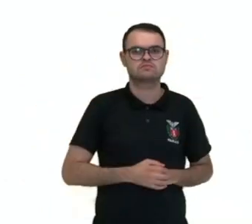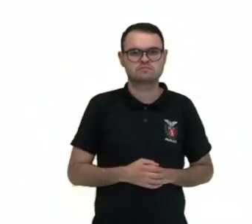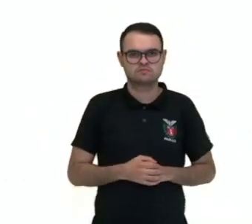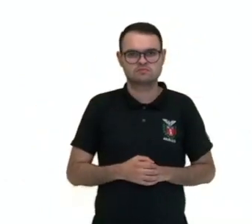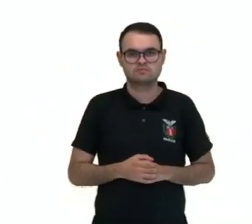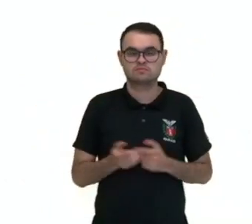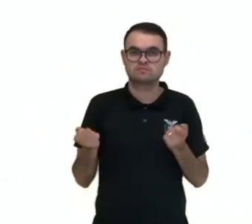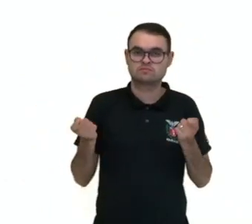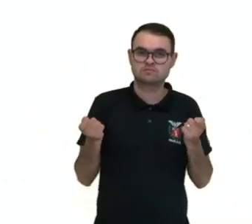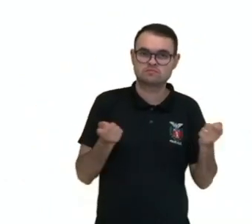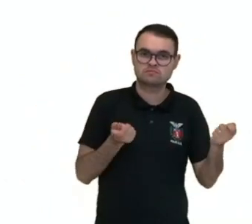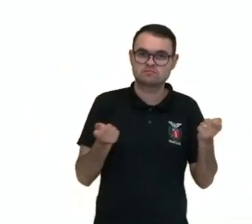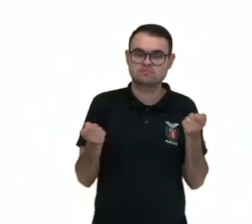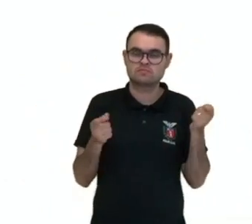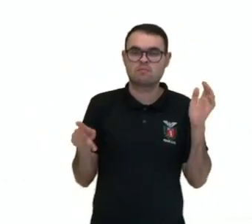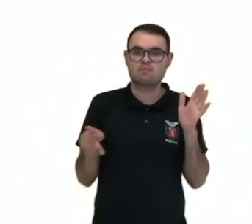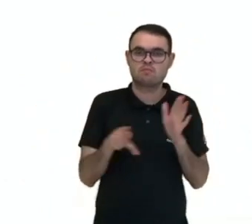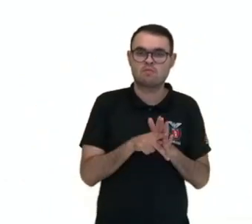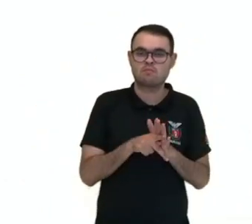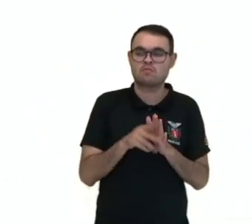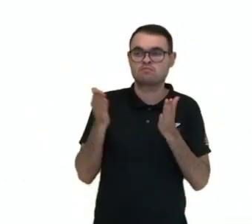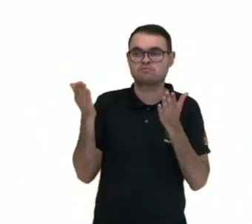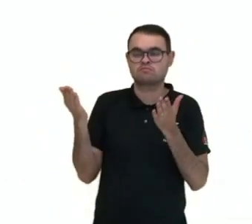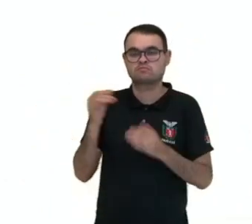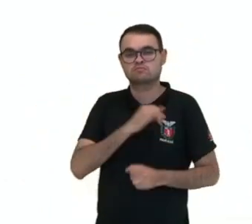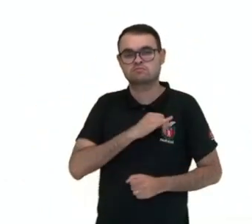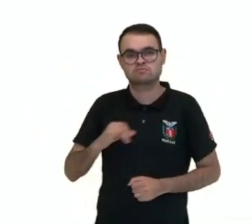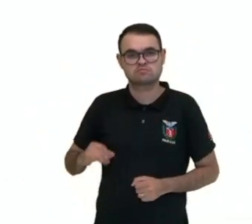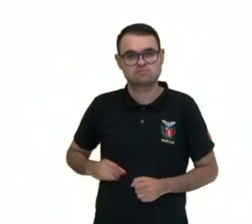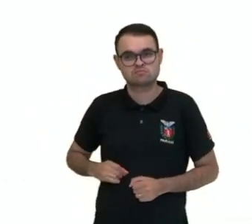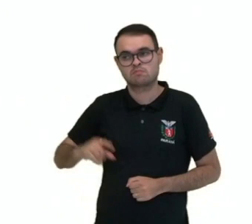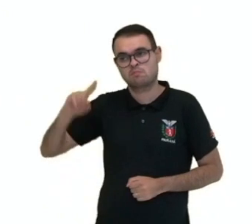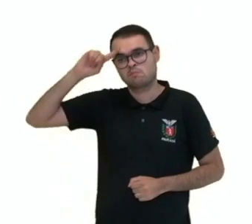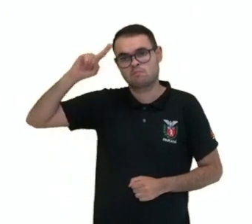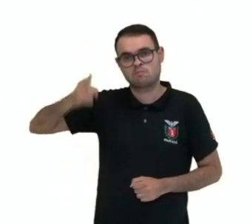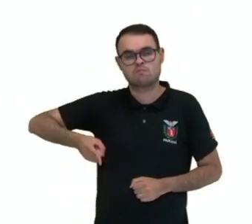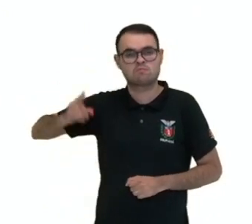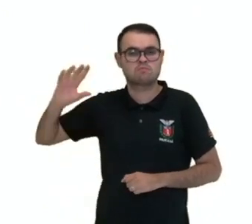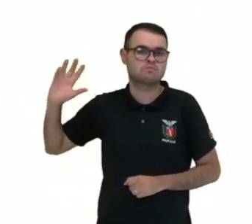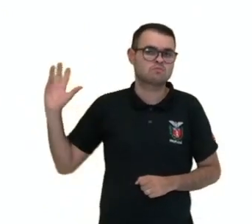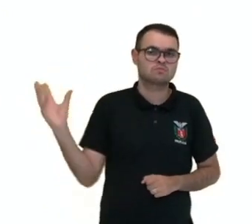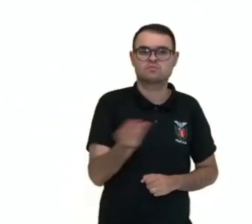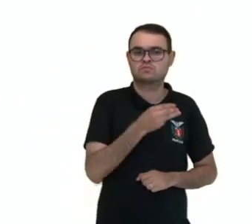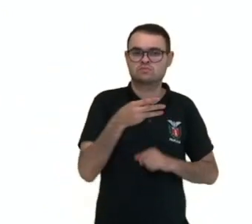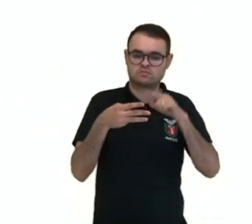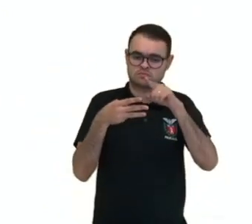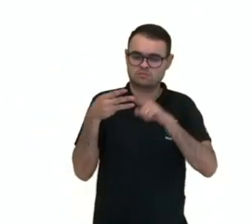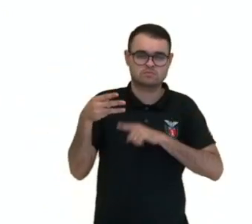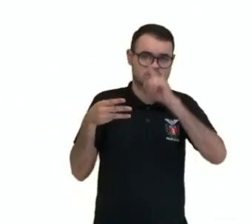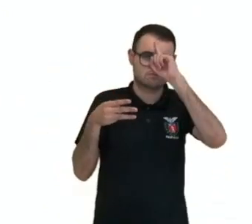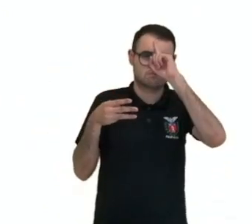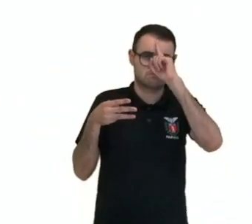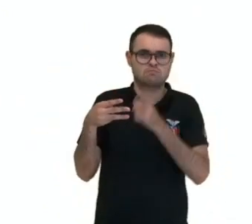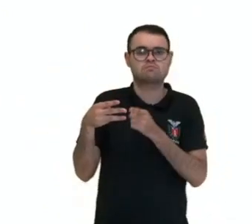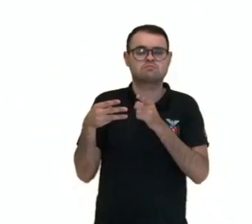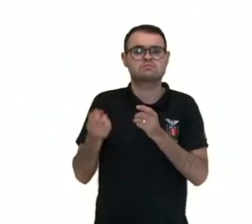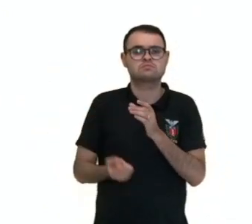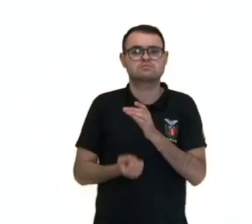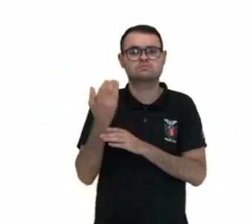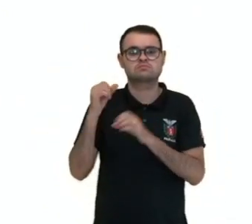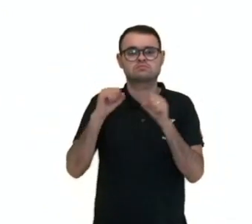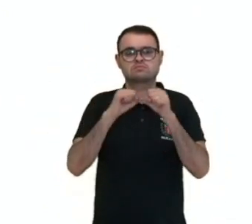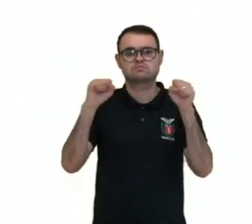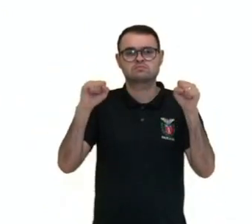permitia a ele uma grande influência e ordens políticas sobre todos os demais poderes. Criando aí um sistema